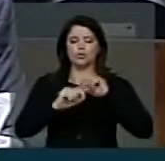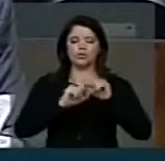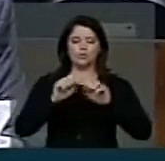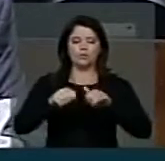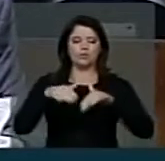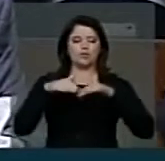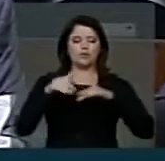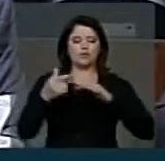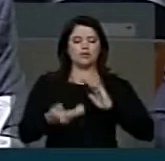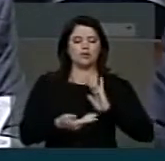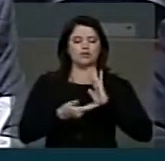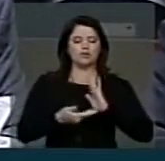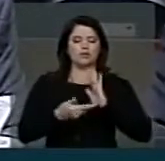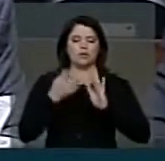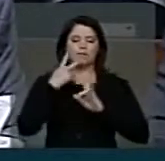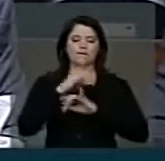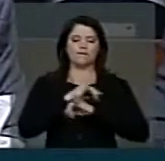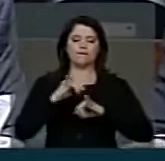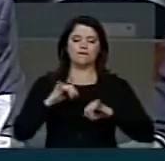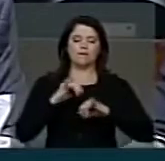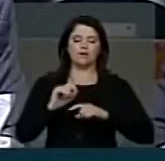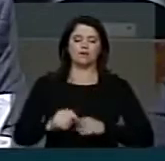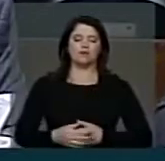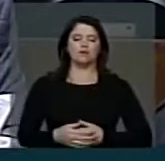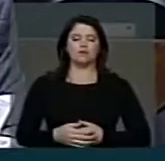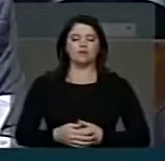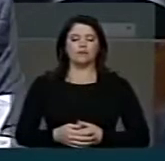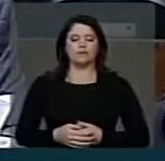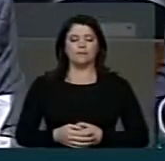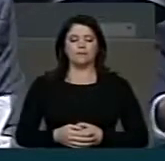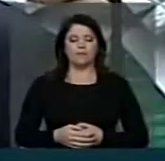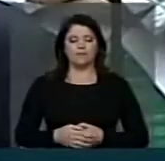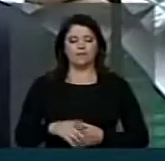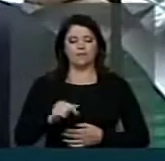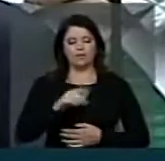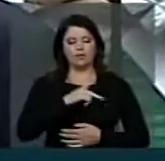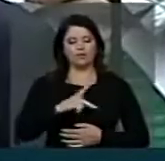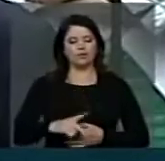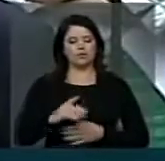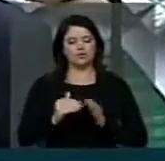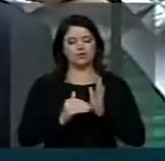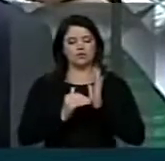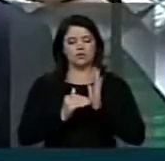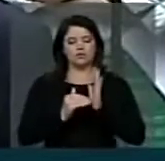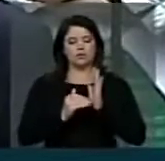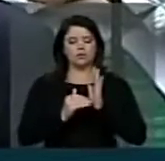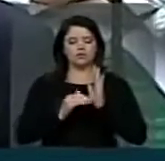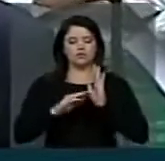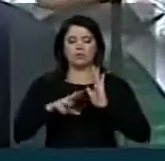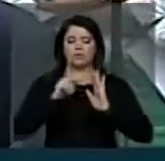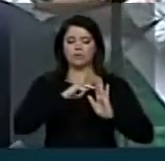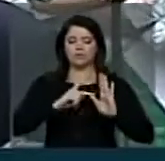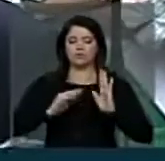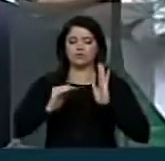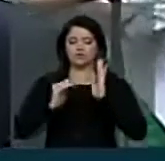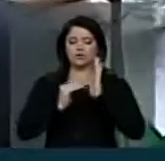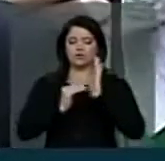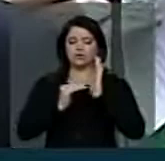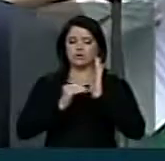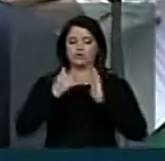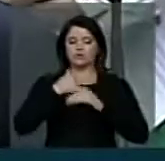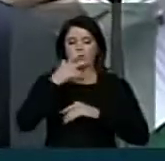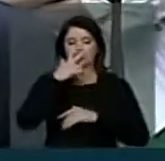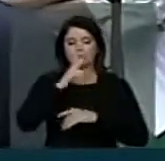plenário da casa que o presidente do Senado parece que